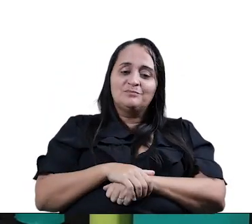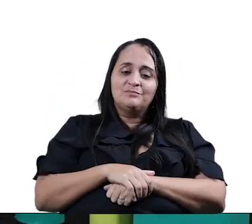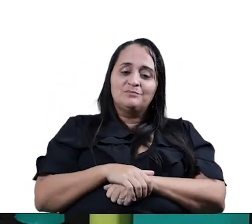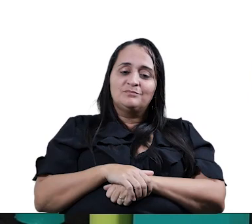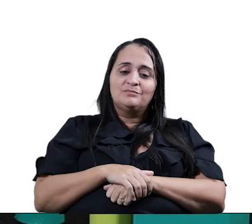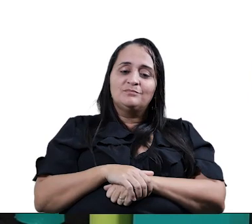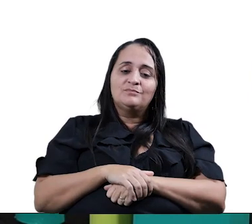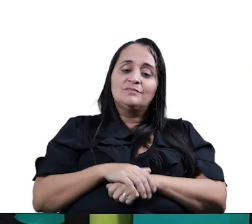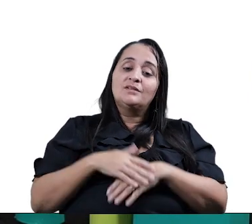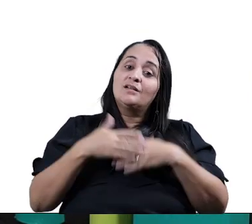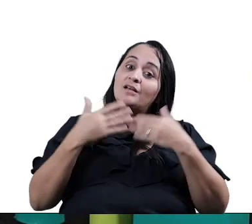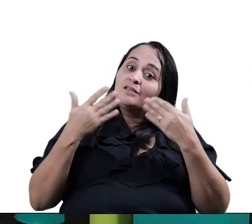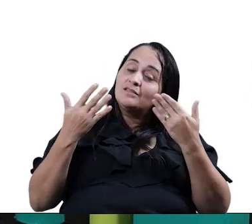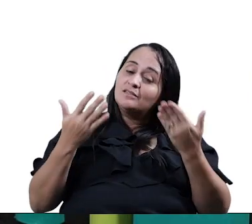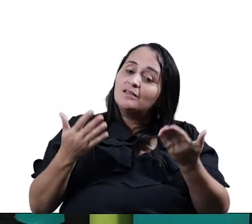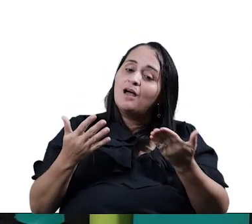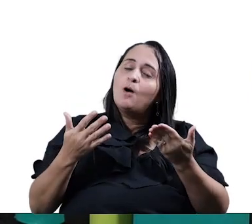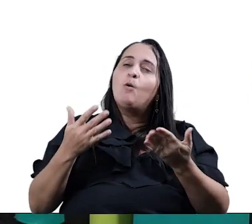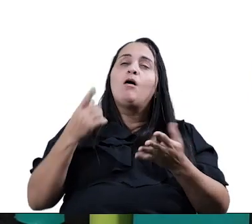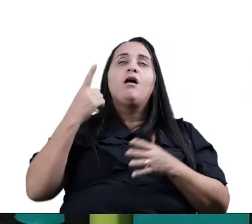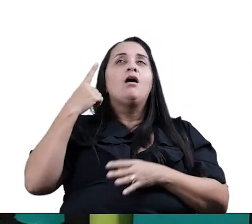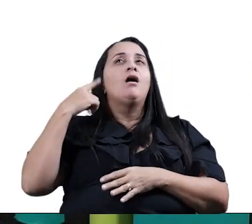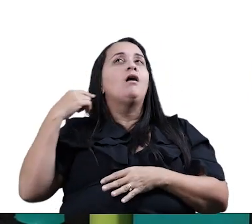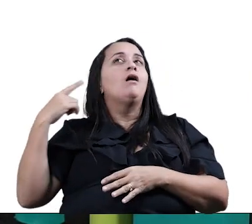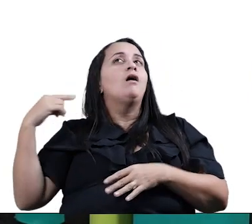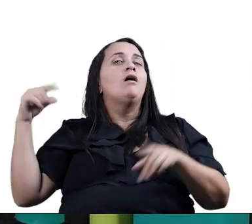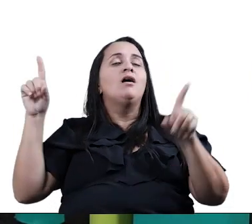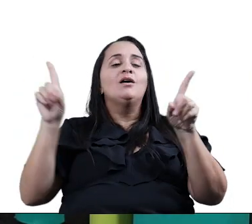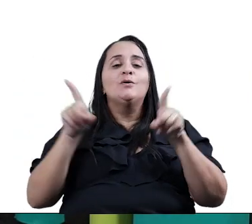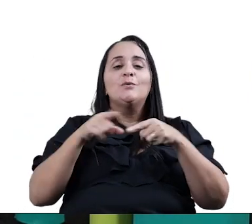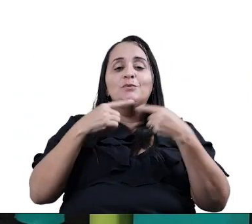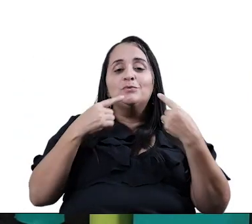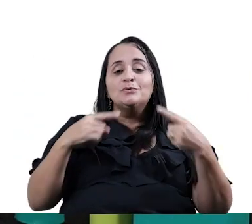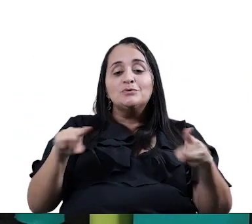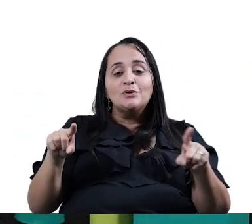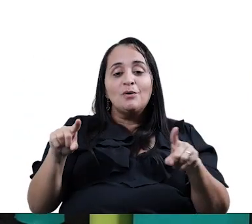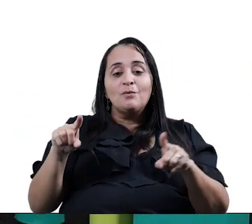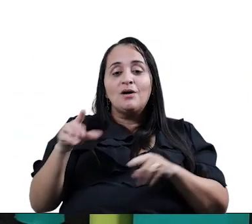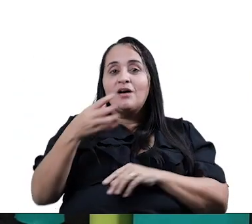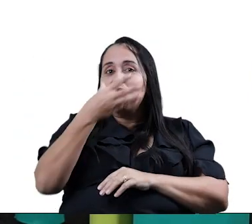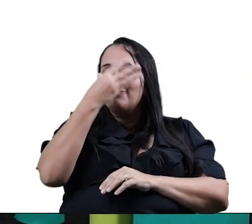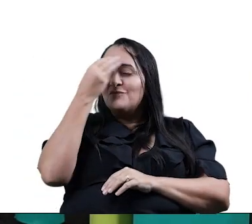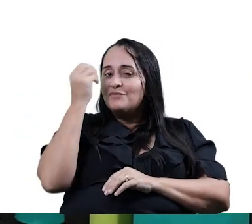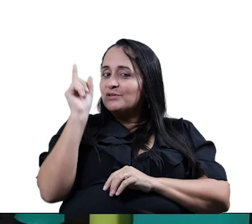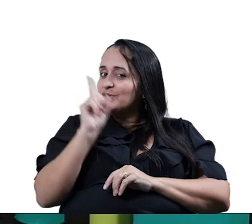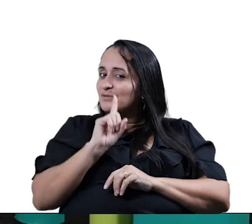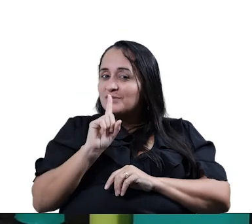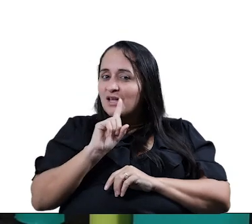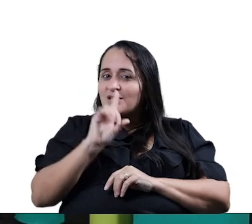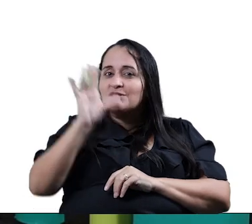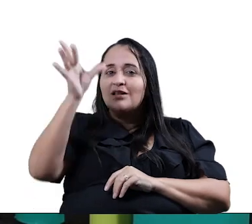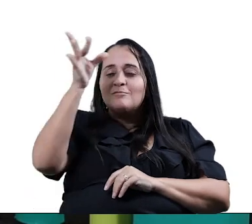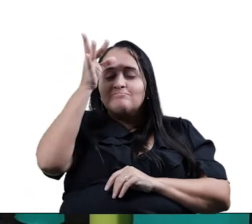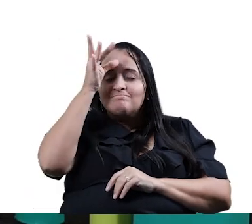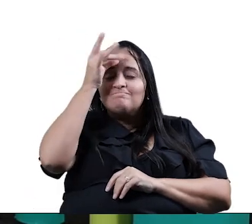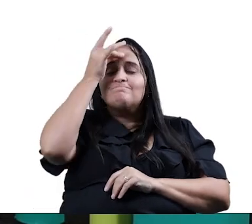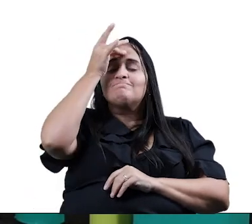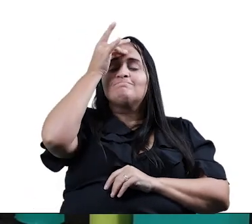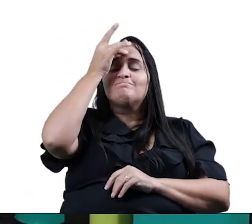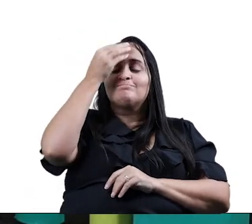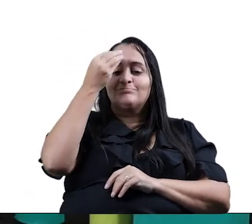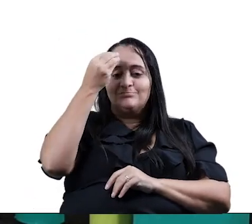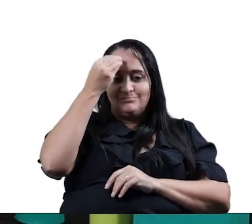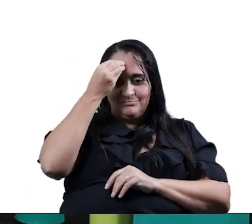Então é isso que dá Sonoridade Pra uma canção E faz com que A gente Não esqueça E que grude Na cabeça